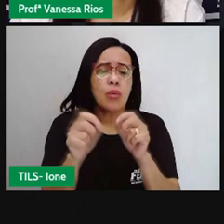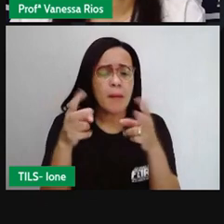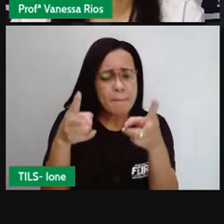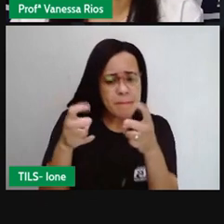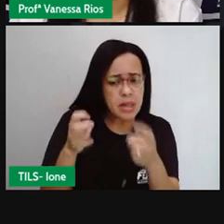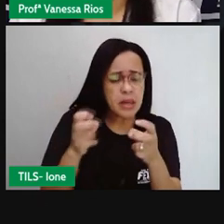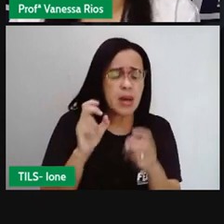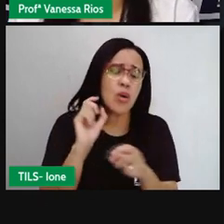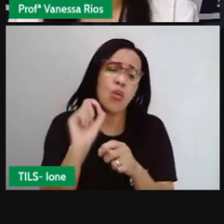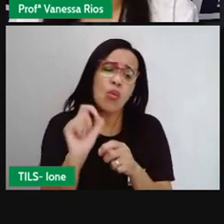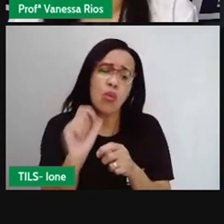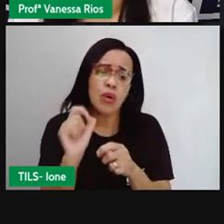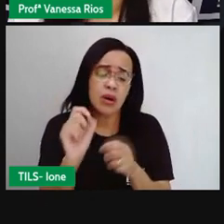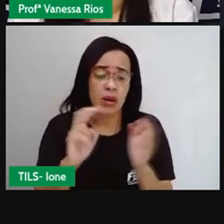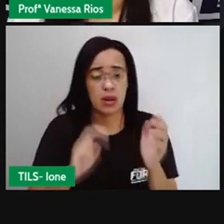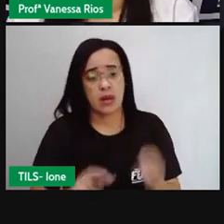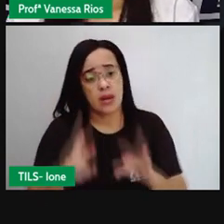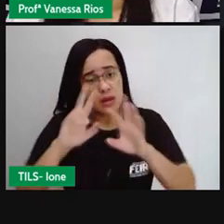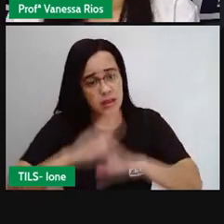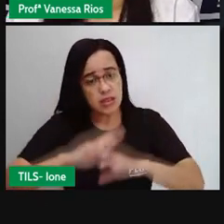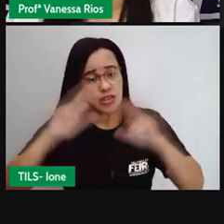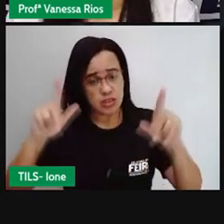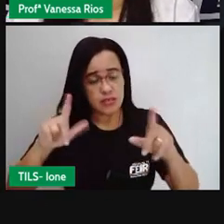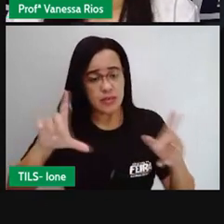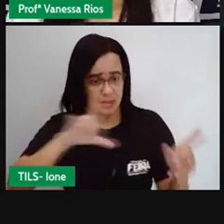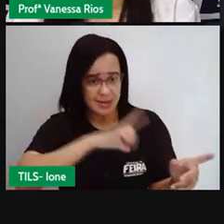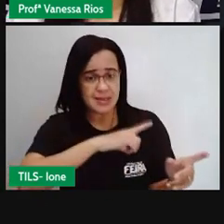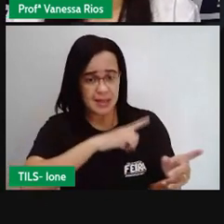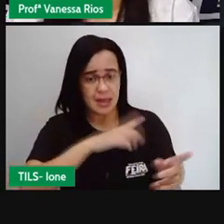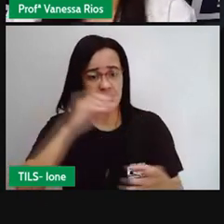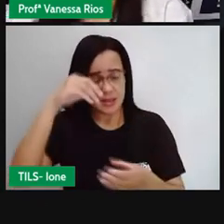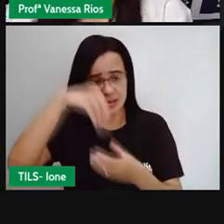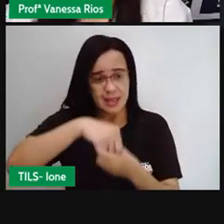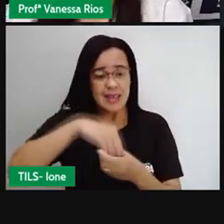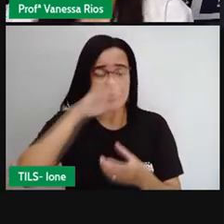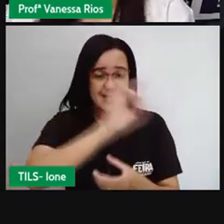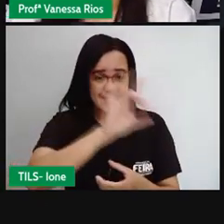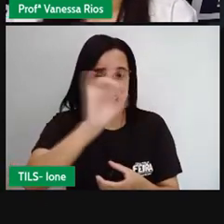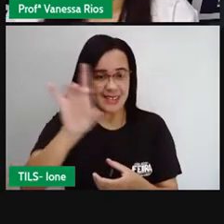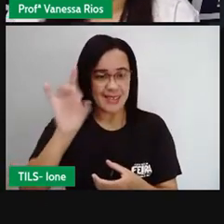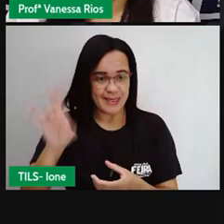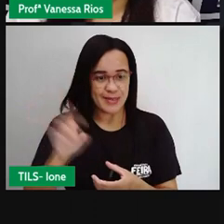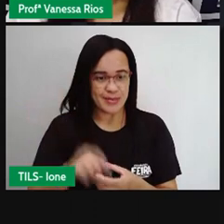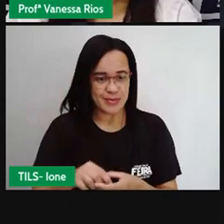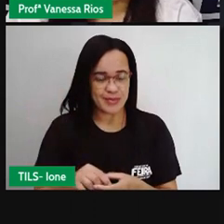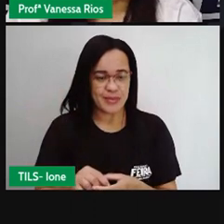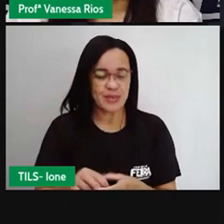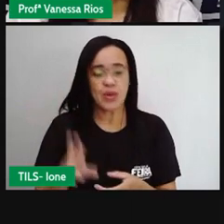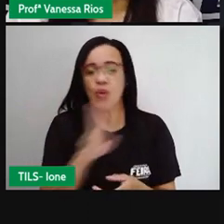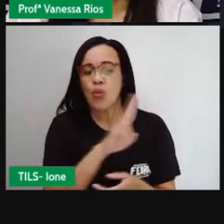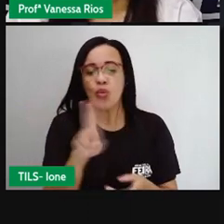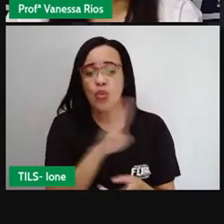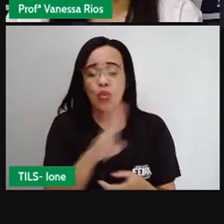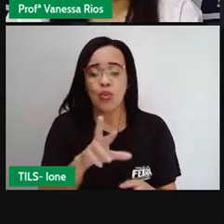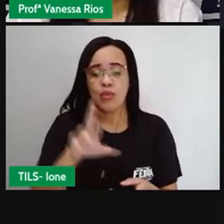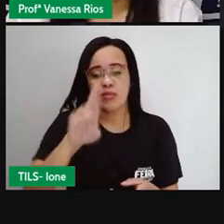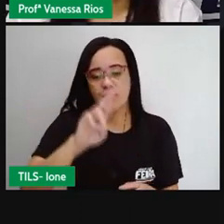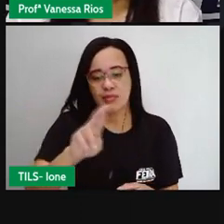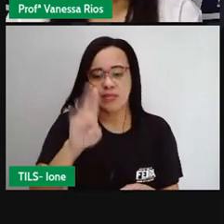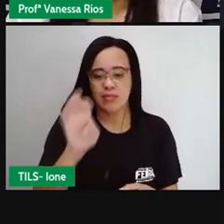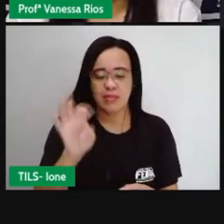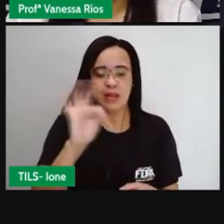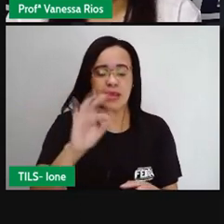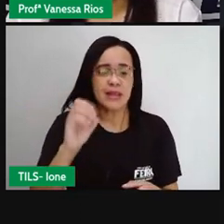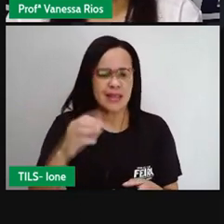alguma diferença entre esses ângulos? O nome reto, a gente já identifica aí, não é? Que as semirretas